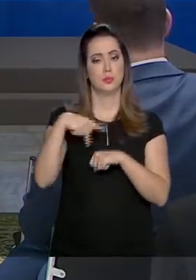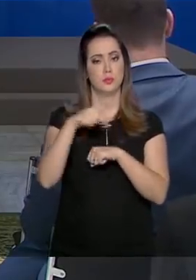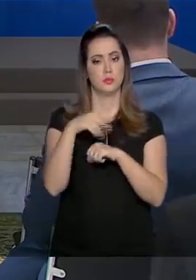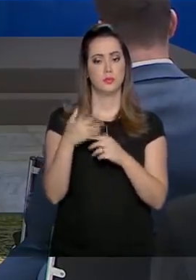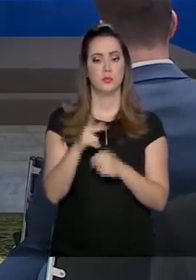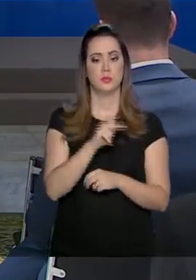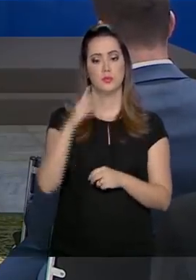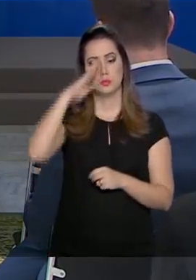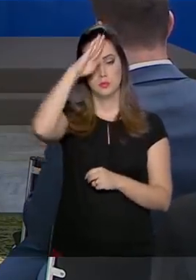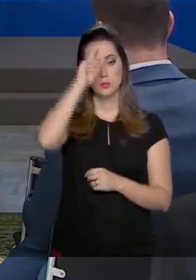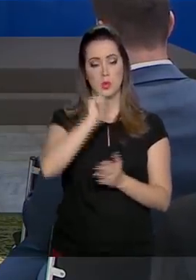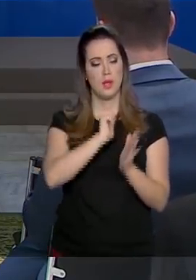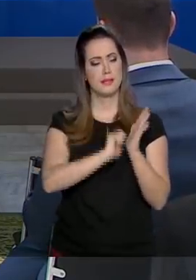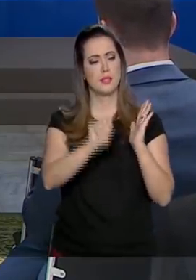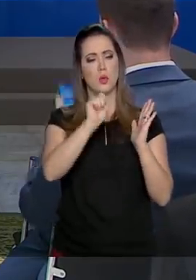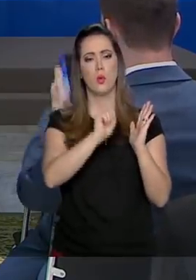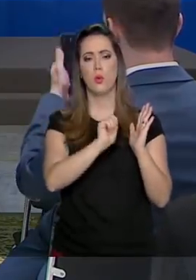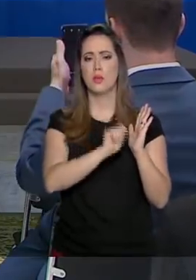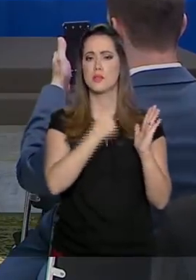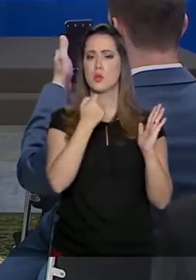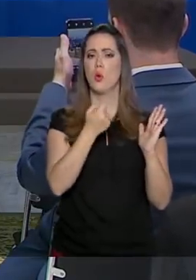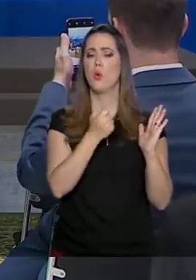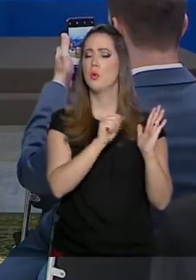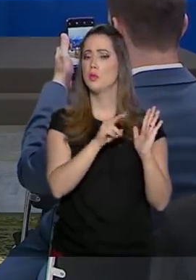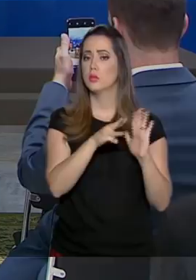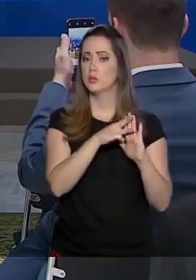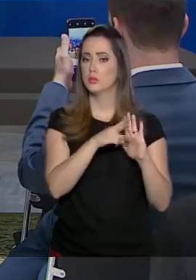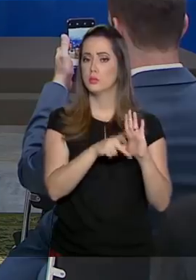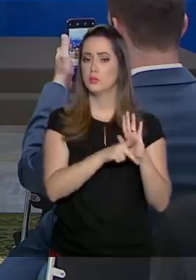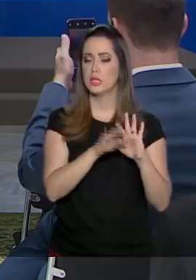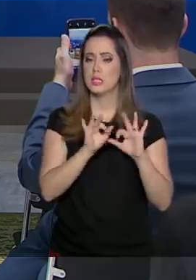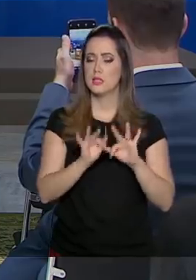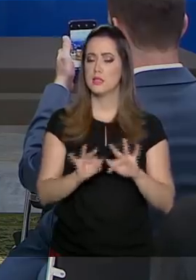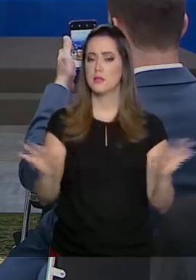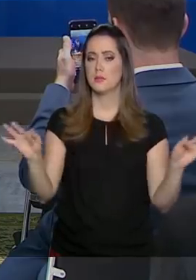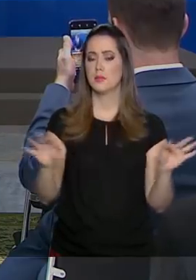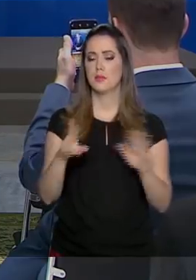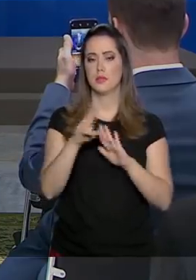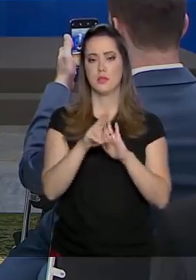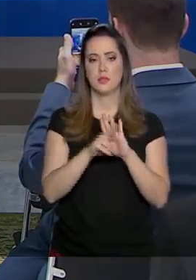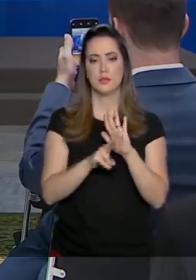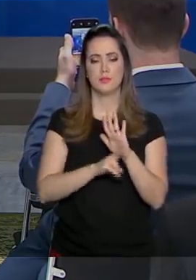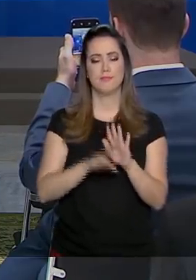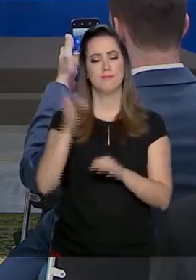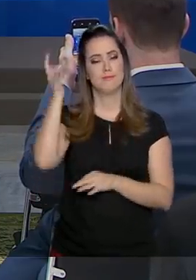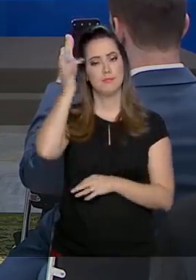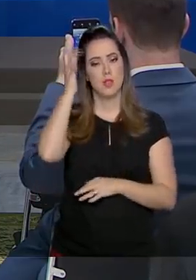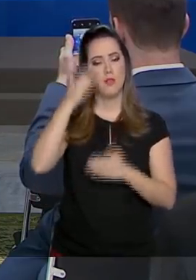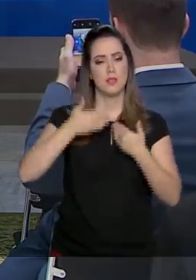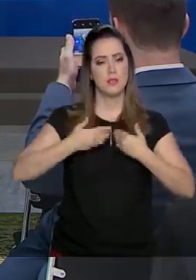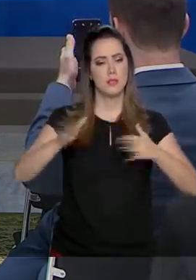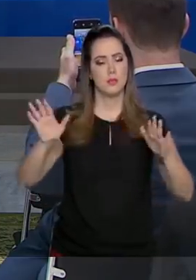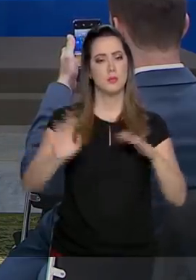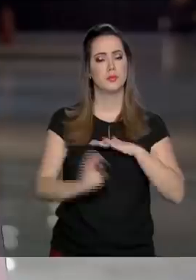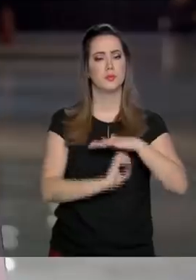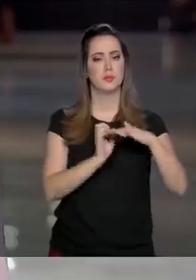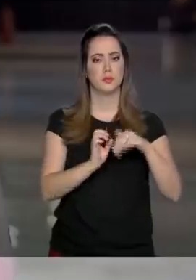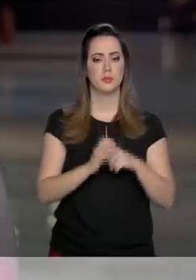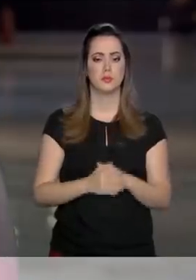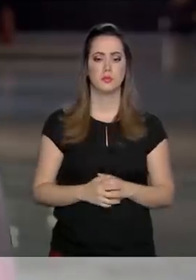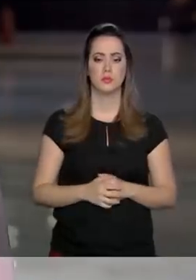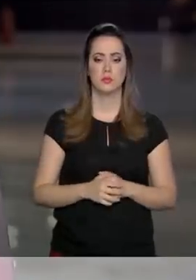presidente Jair Bolsonaro assinou uma medida provisória que simplifica regras e facilita a abertura de uma empresa.